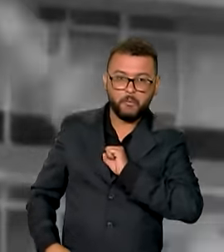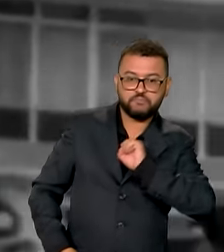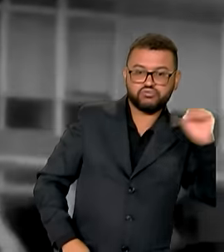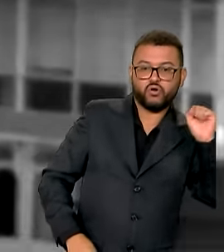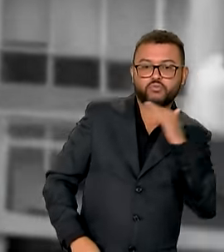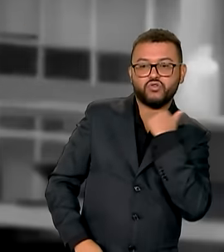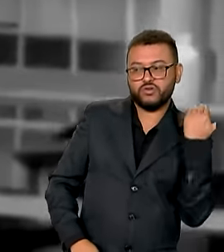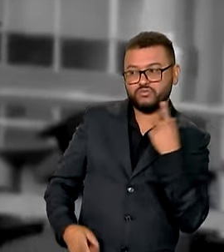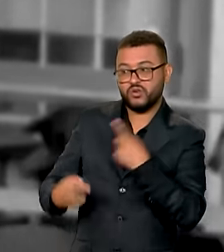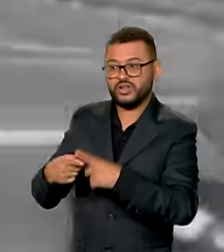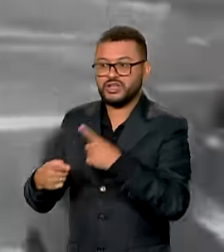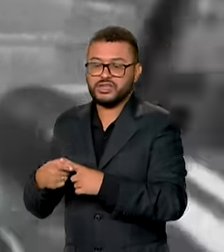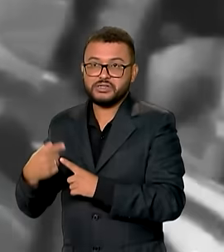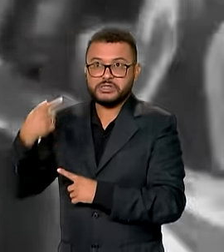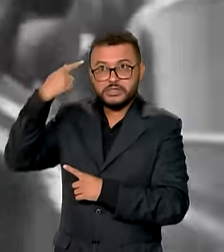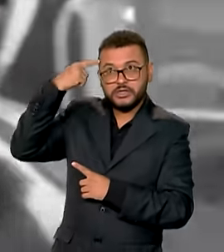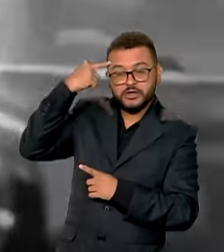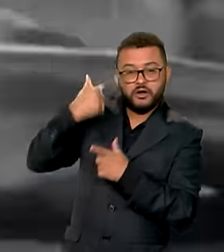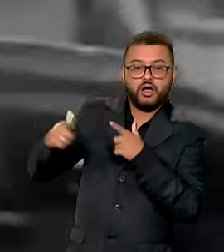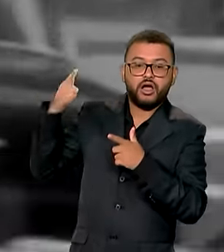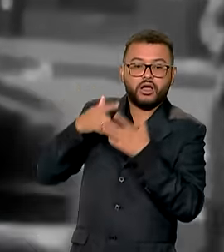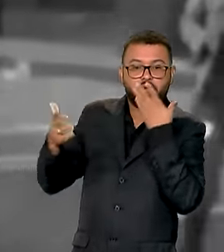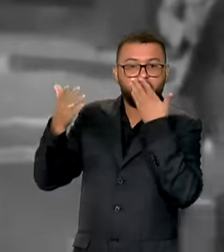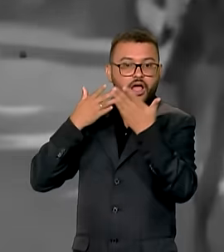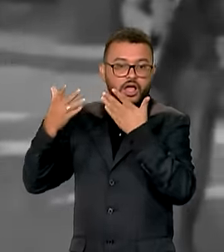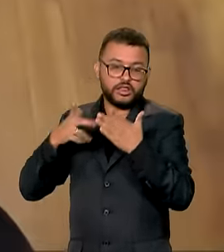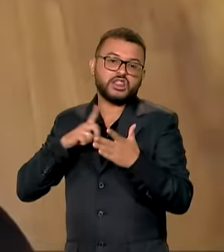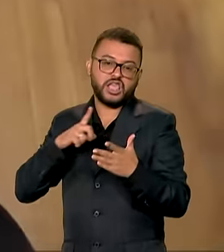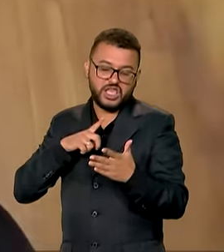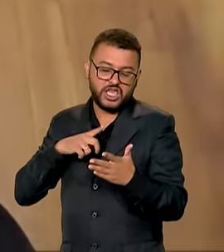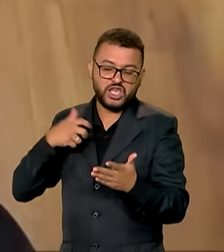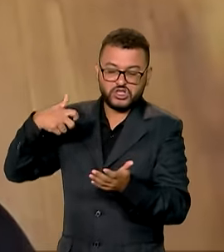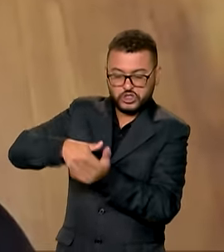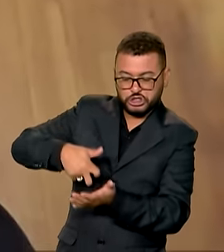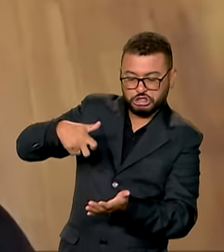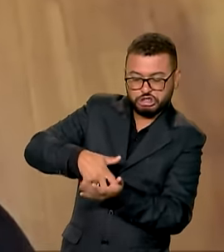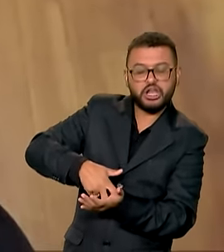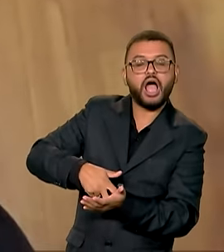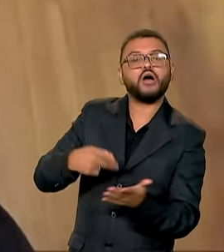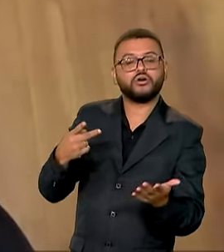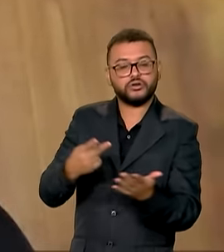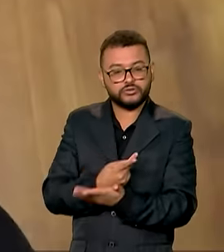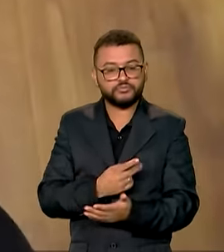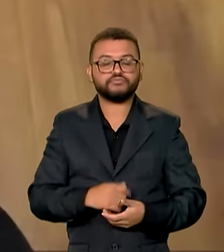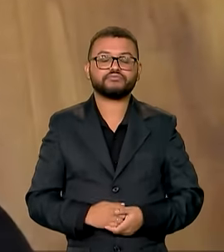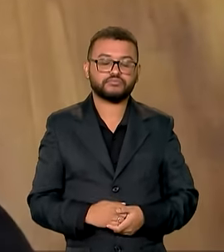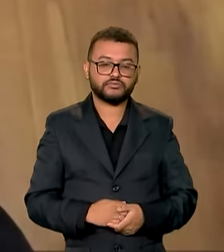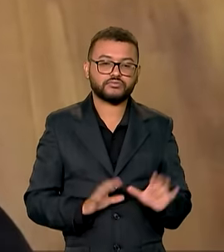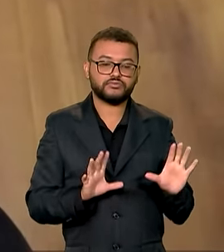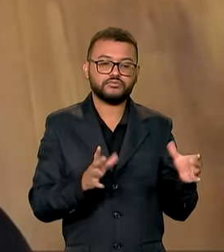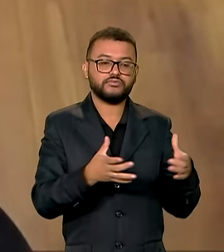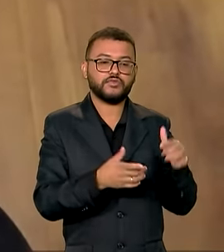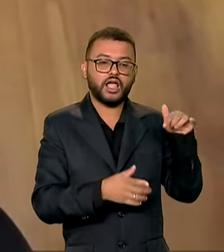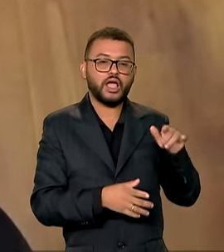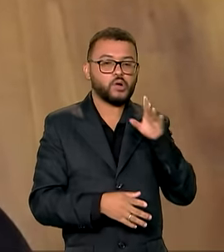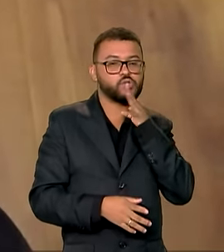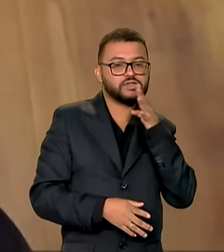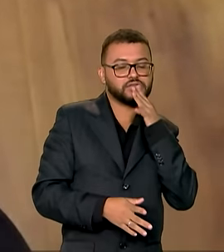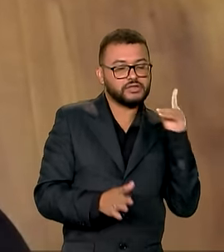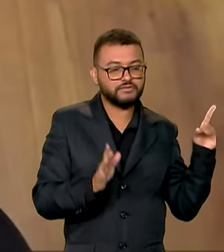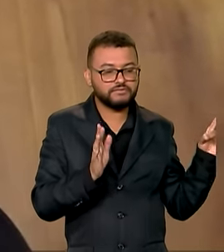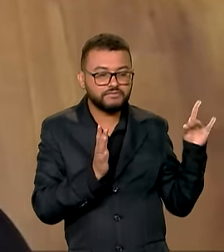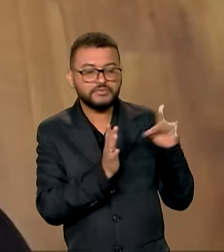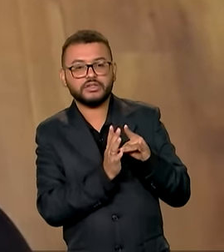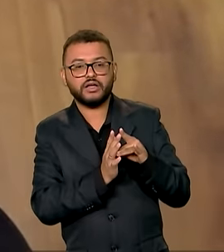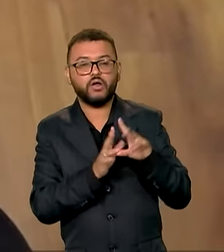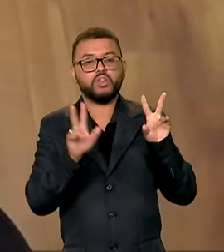decorrência de sequelas psicológicas resultantes de torturas. A comissão existir, ela ser um reconhecimento de que